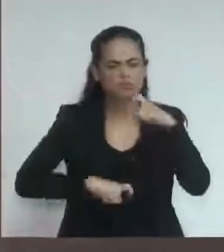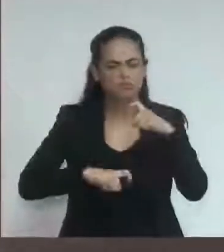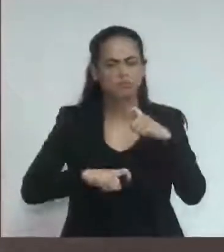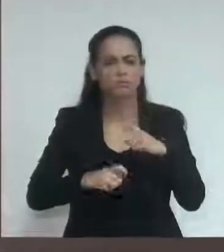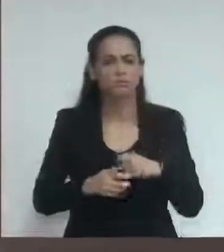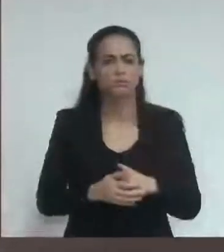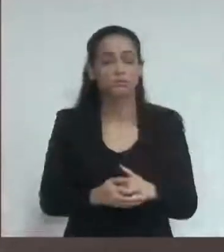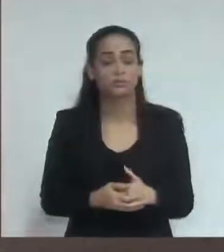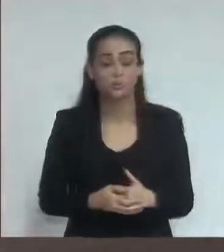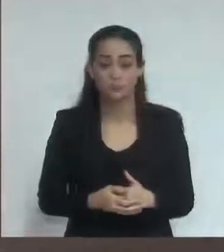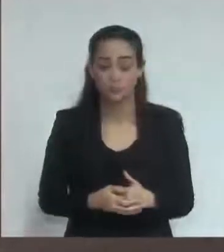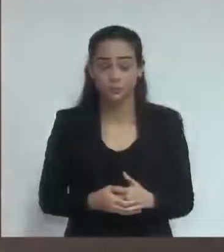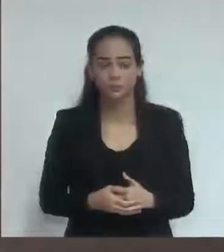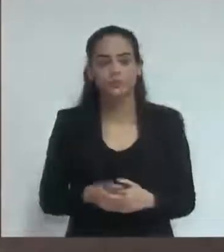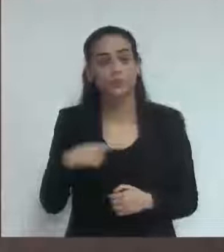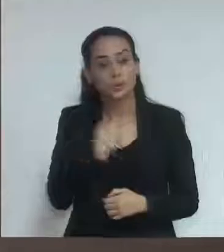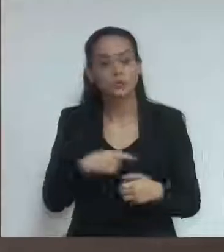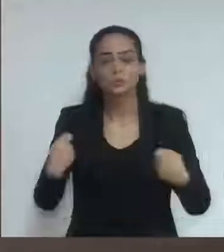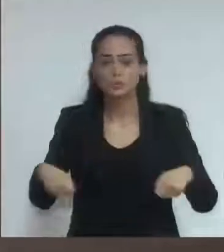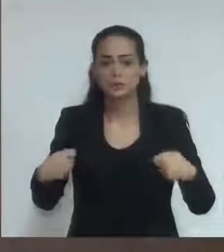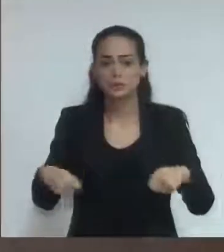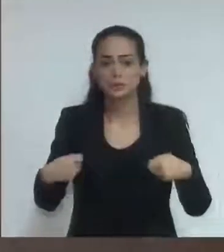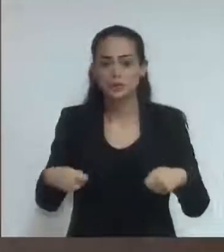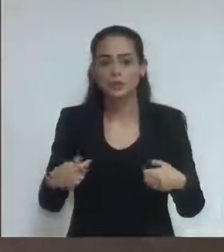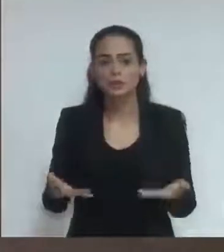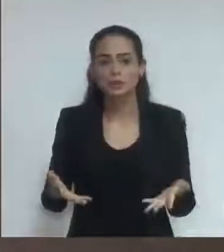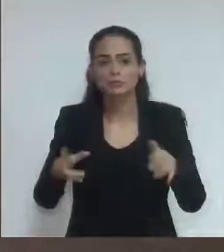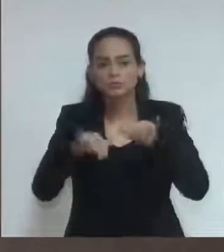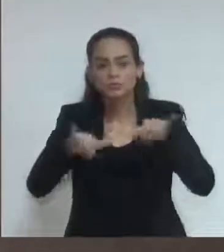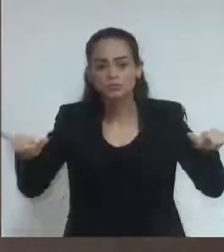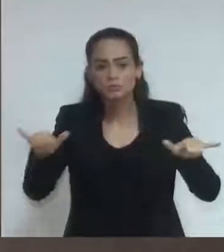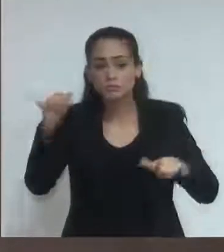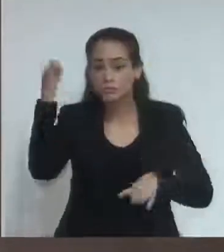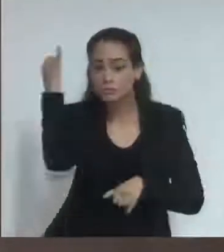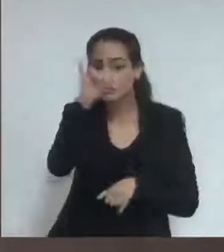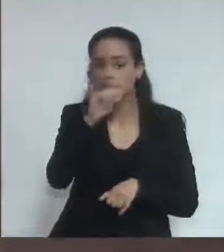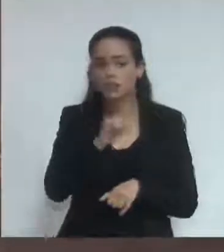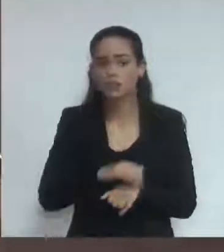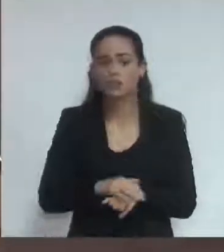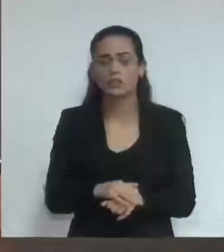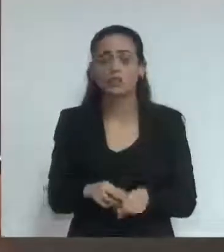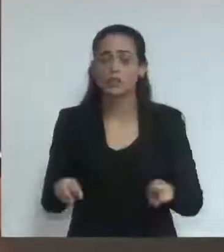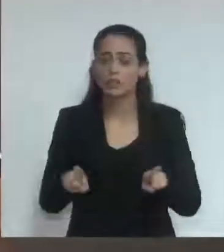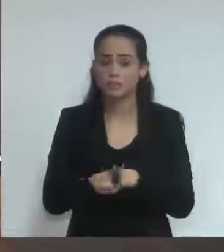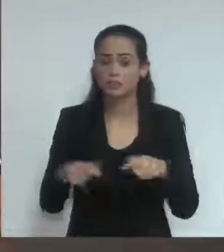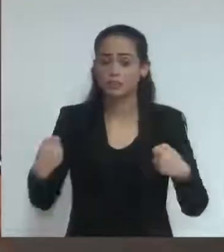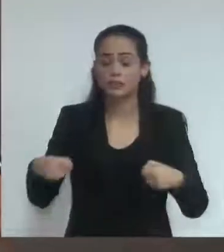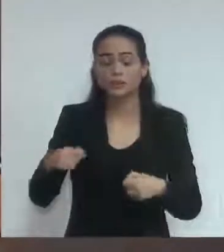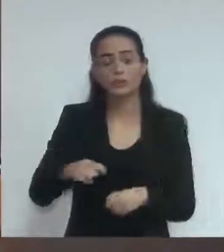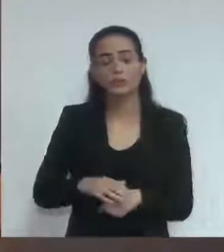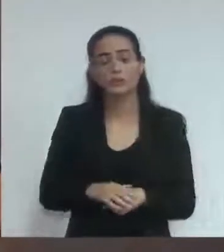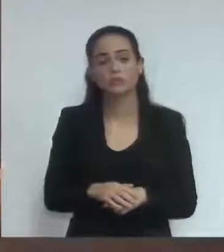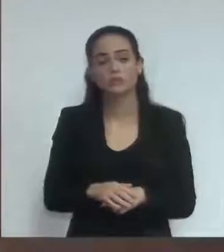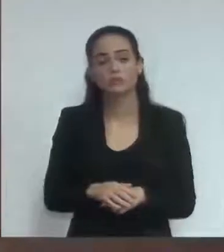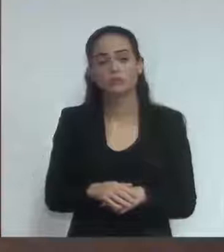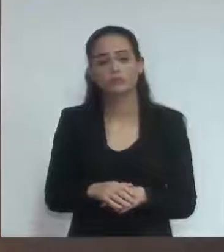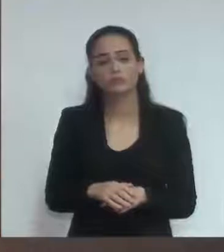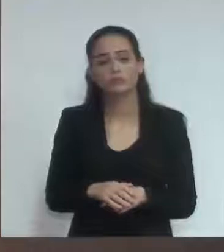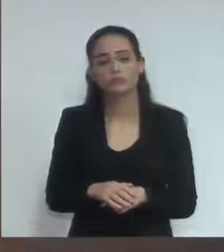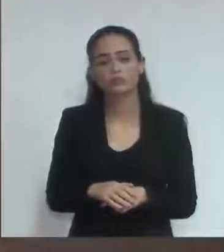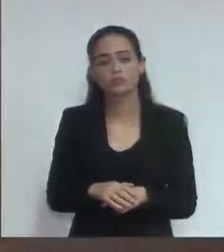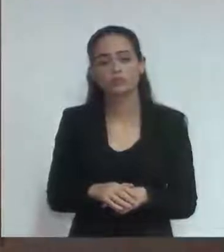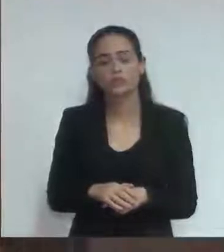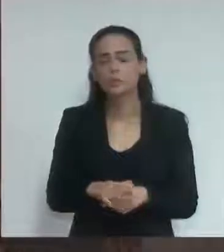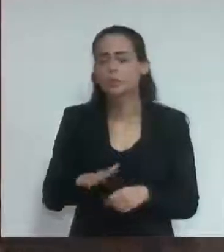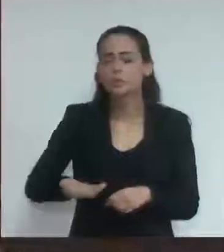é uma coisa que temos que combater eu acho que nós temos que cobrar também a melhoria tudo que